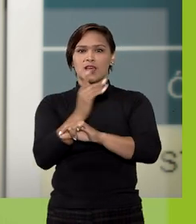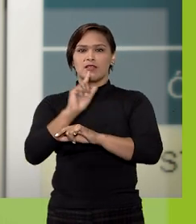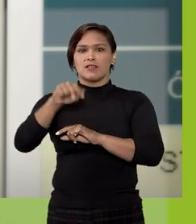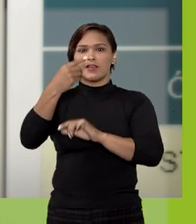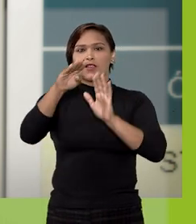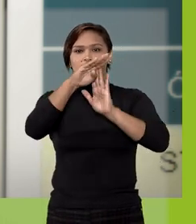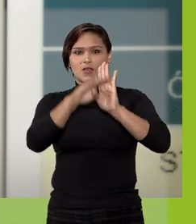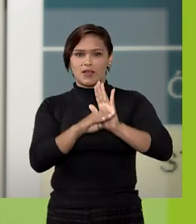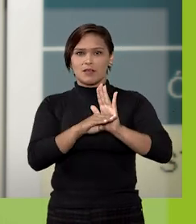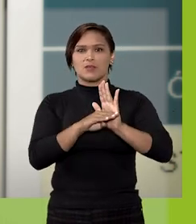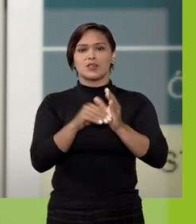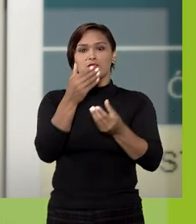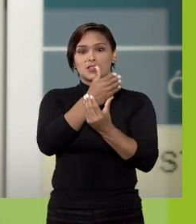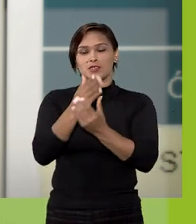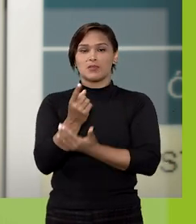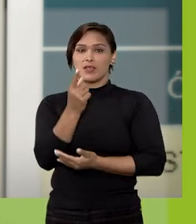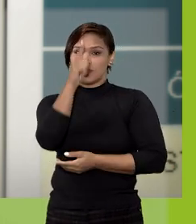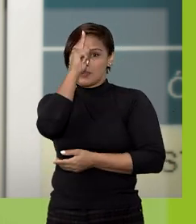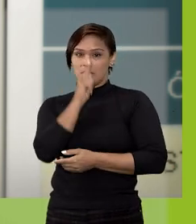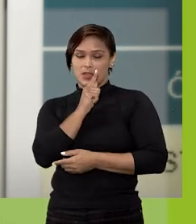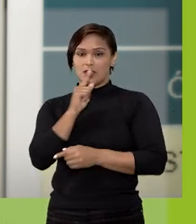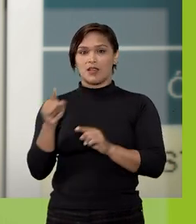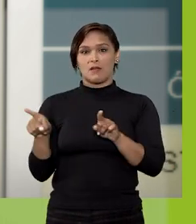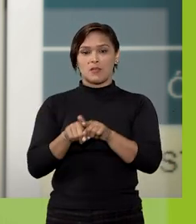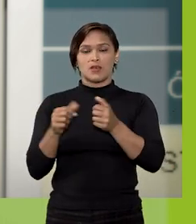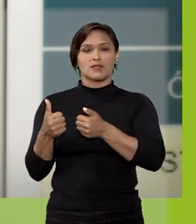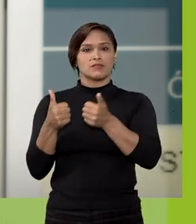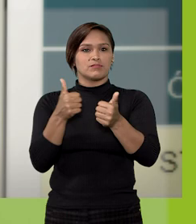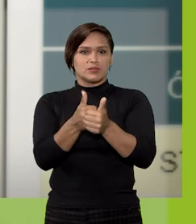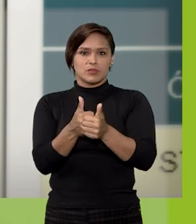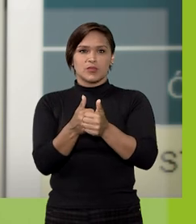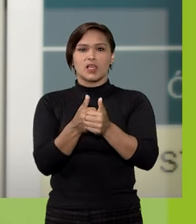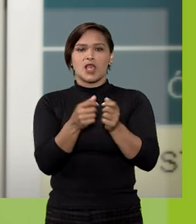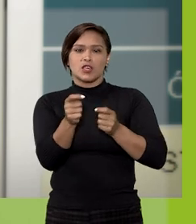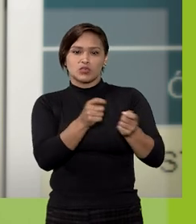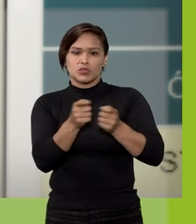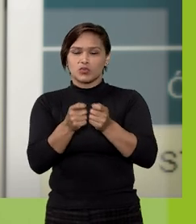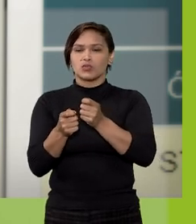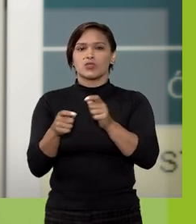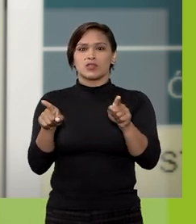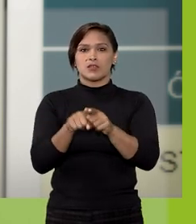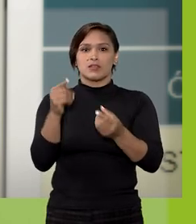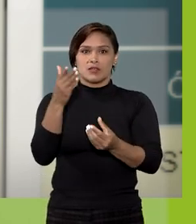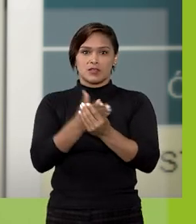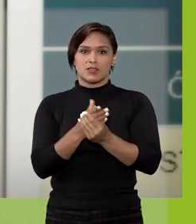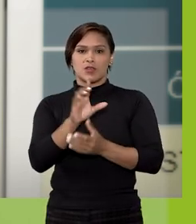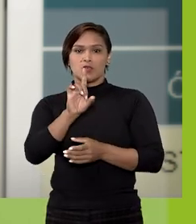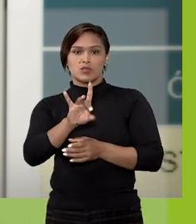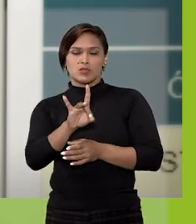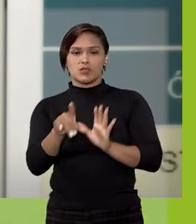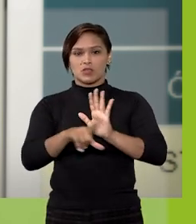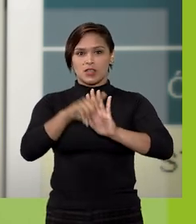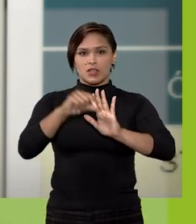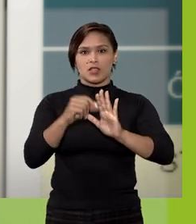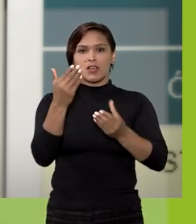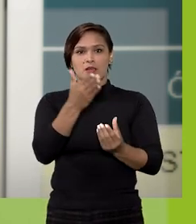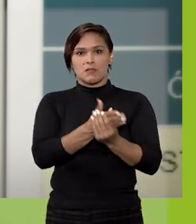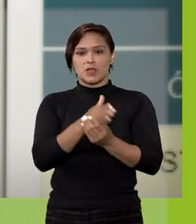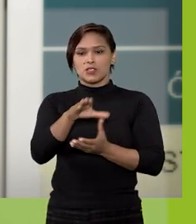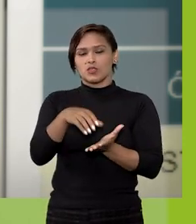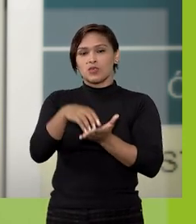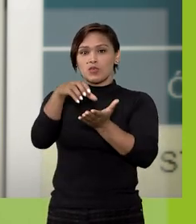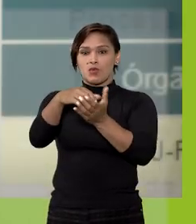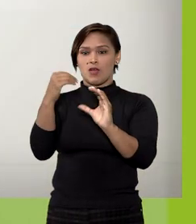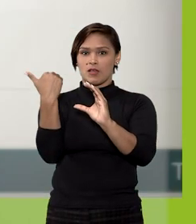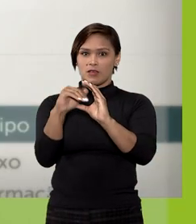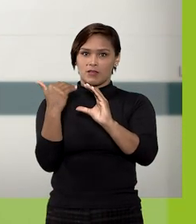logo abaixo das pastas amarelas. Para acompanhar a instrução processual efetuada, basta clicar sobre a pasta do órgão